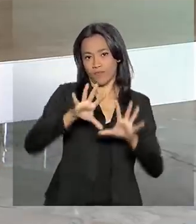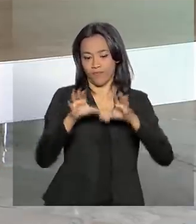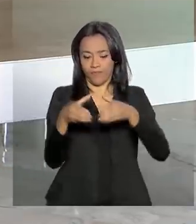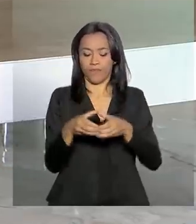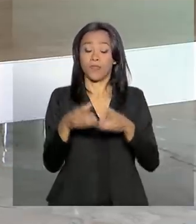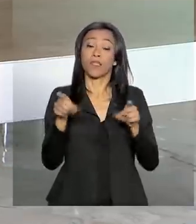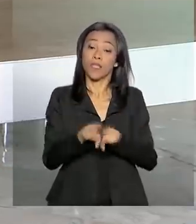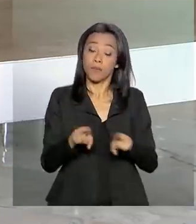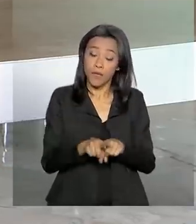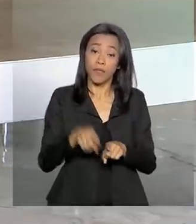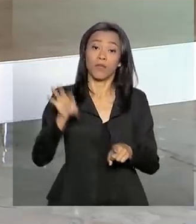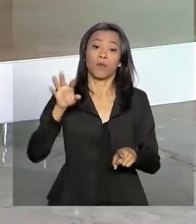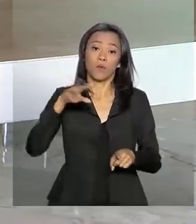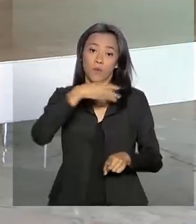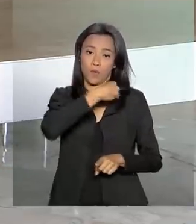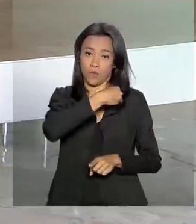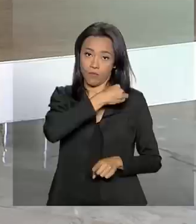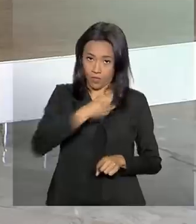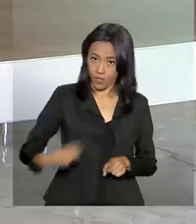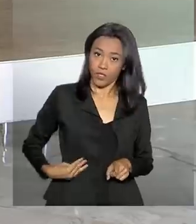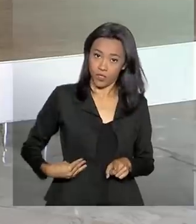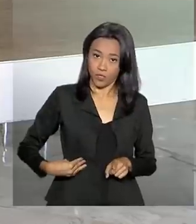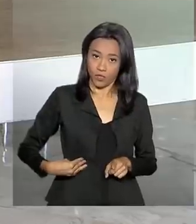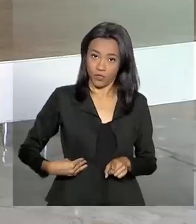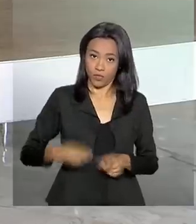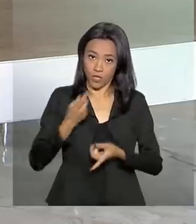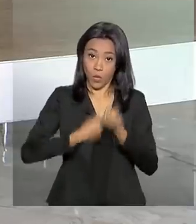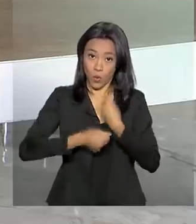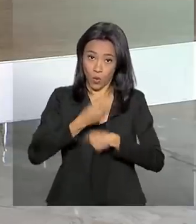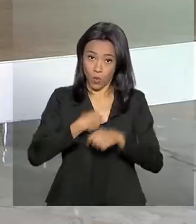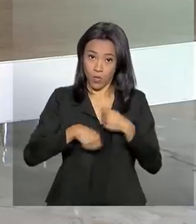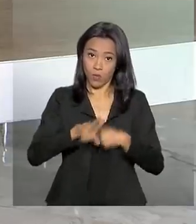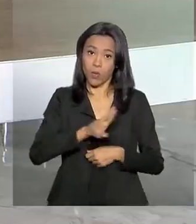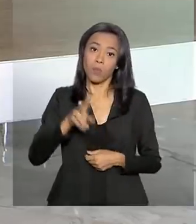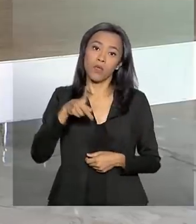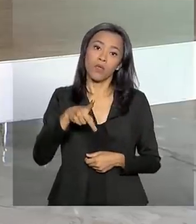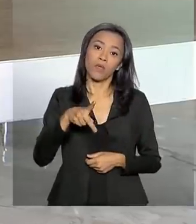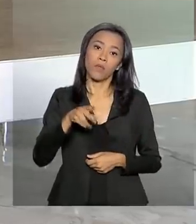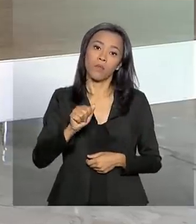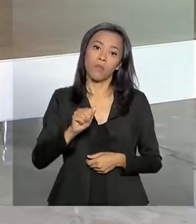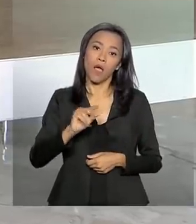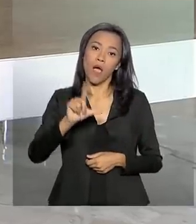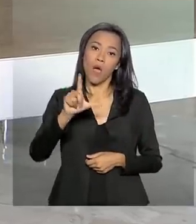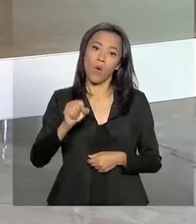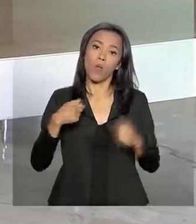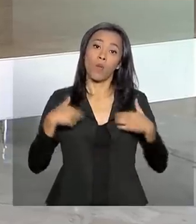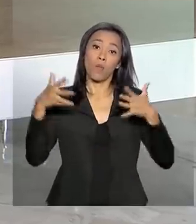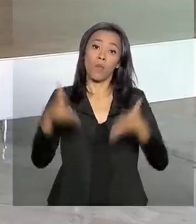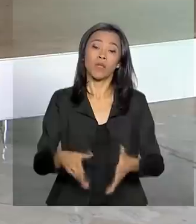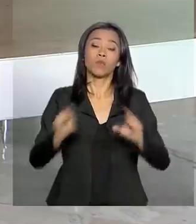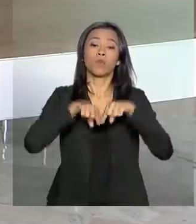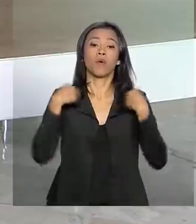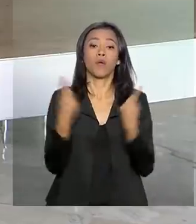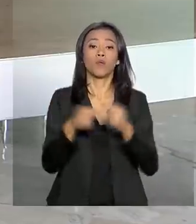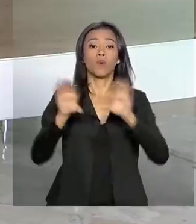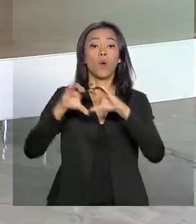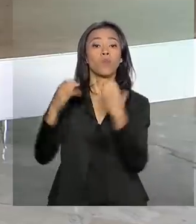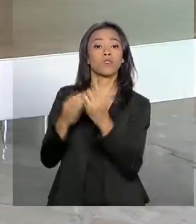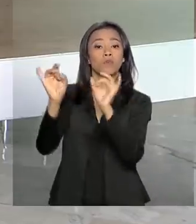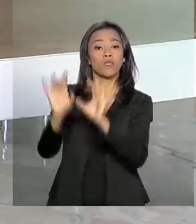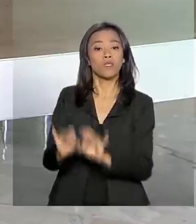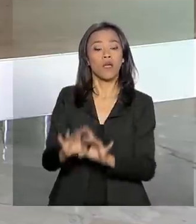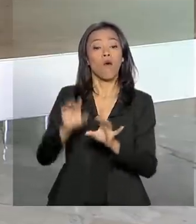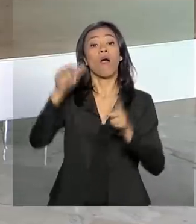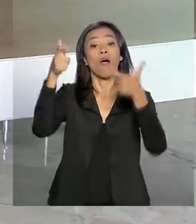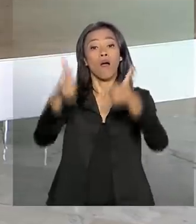ministro da Economia, Paulo Guedes, participou de uma reunião na Comissão Especial da Reforma da Previdência na